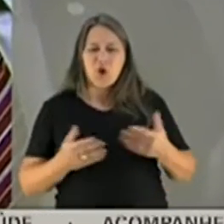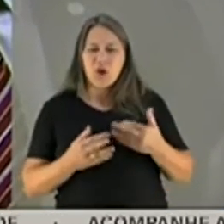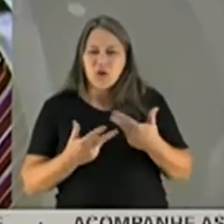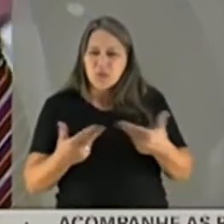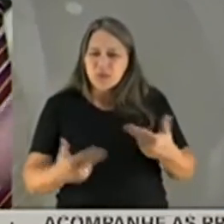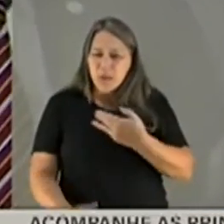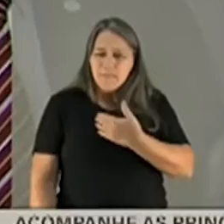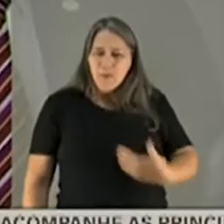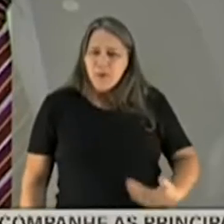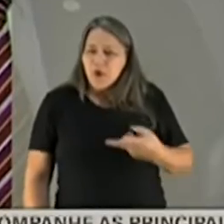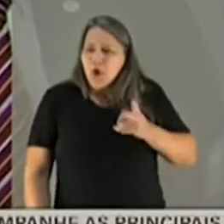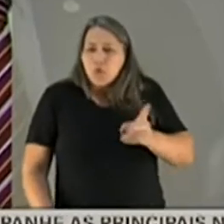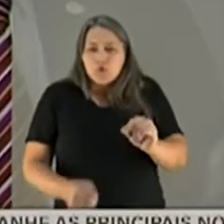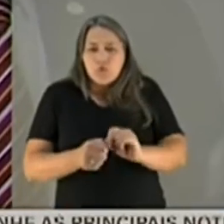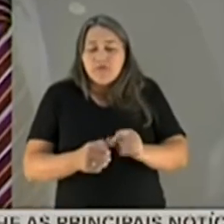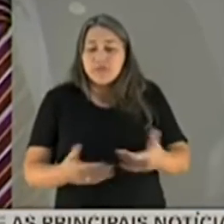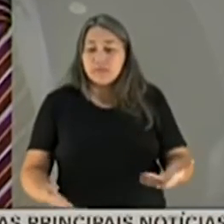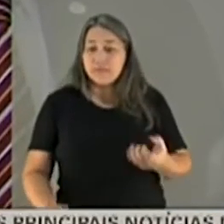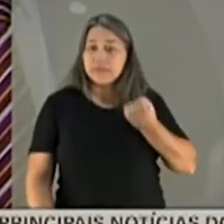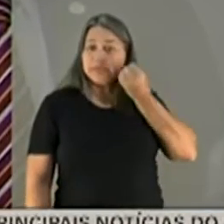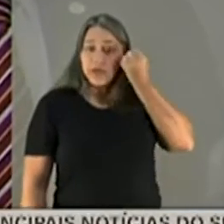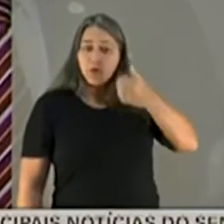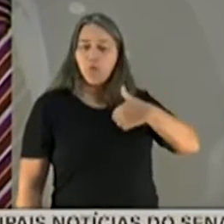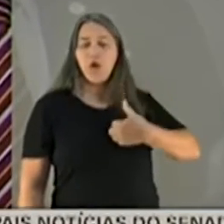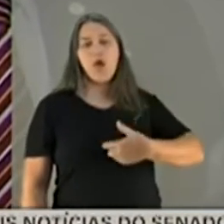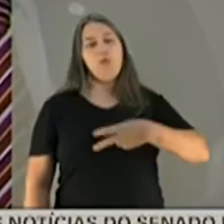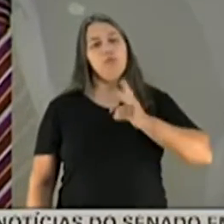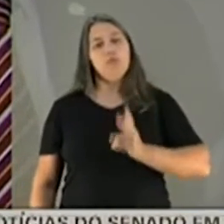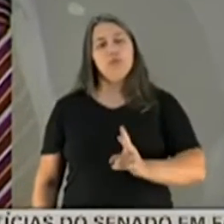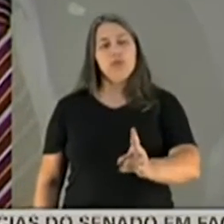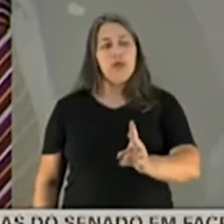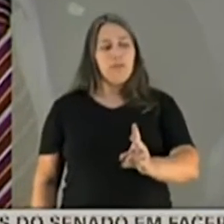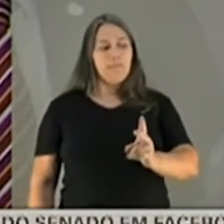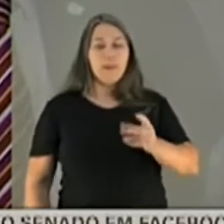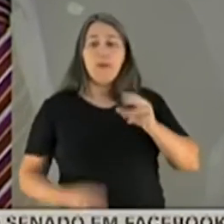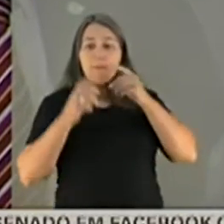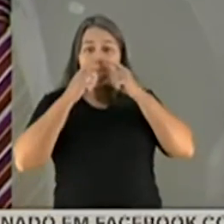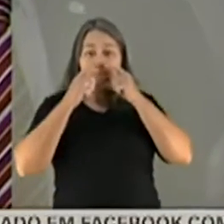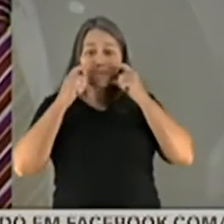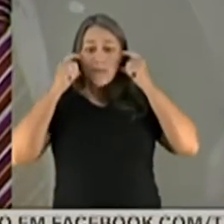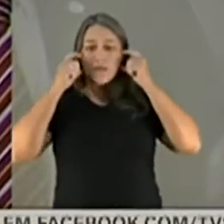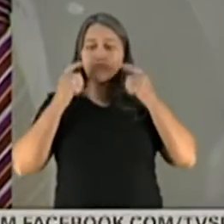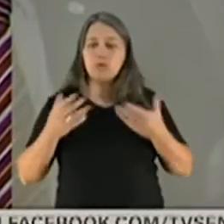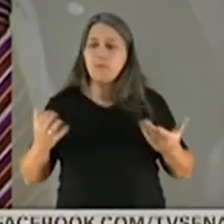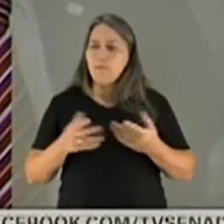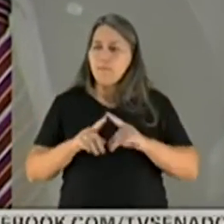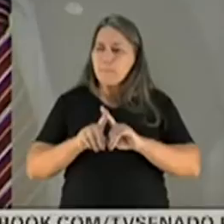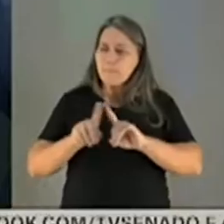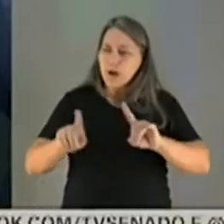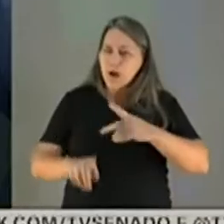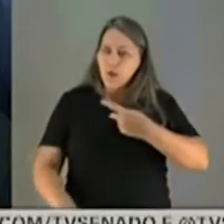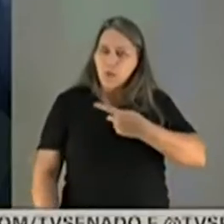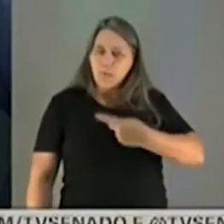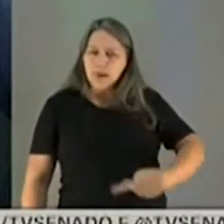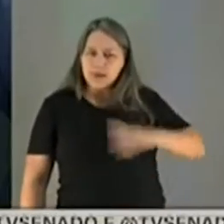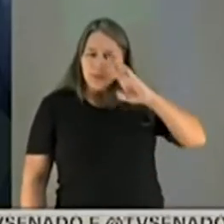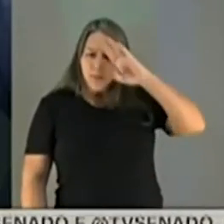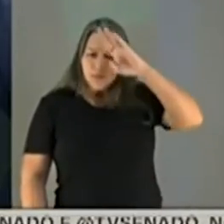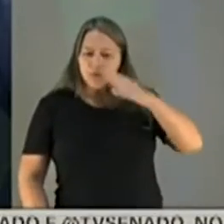sempre fez? Senador, eu sempre estou de máscara. Não, o presidente da República, o presidente da República,